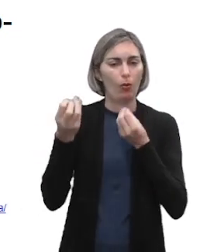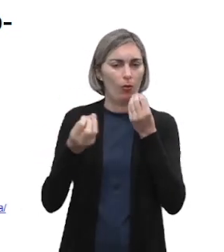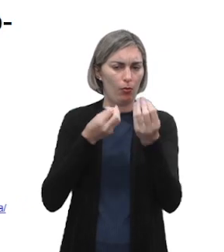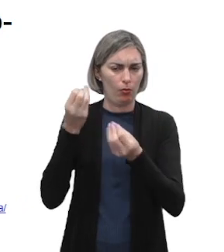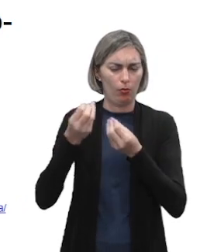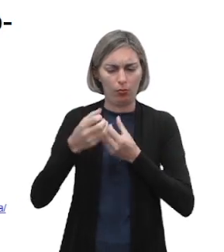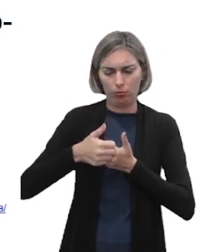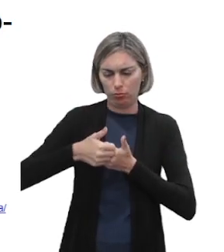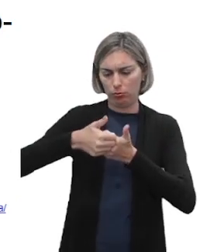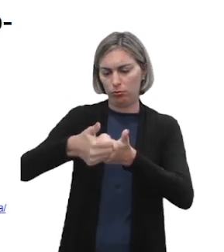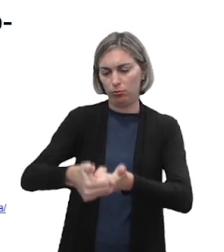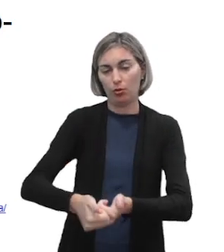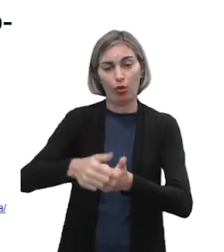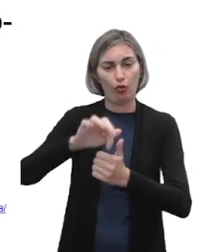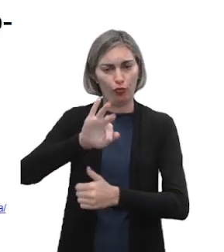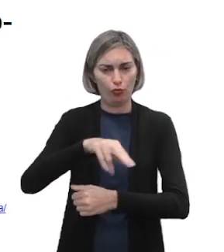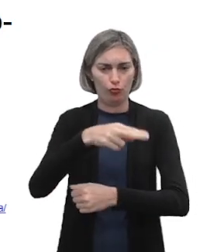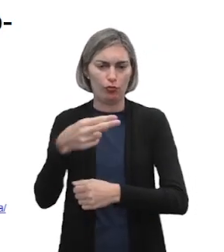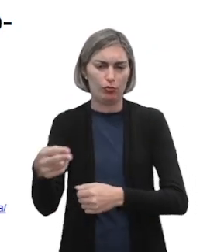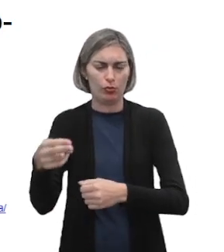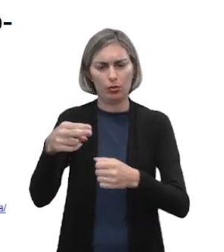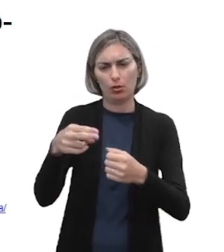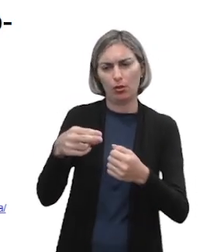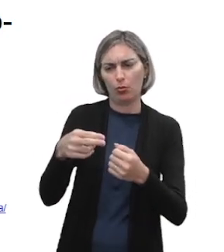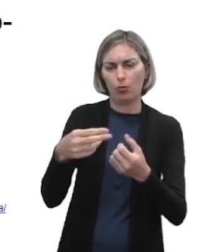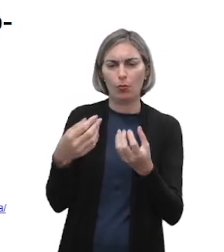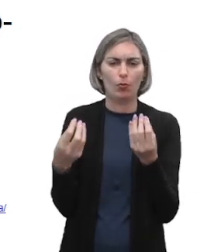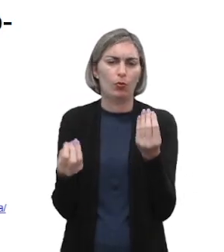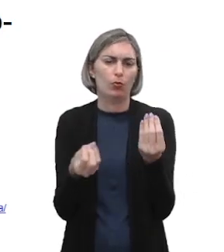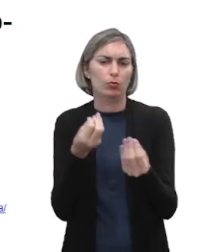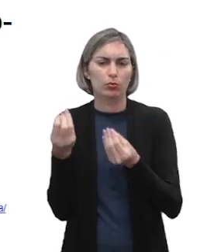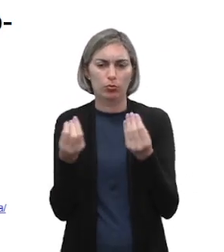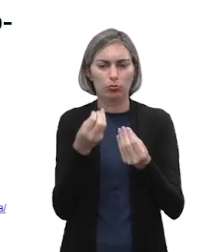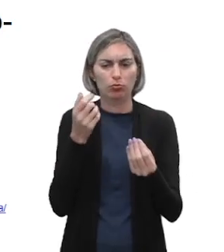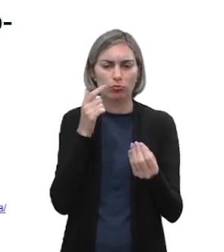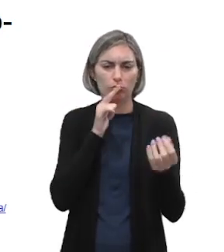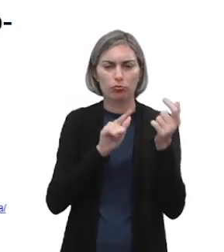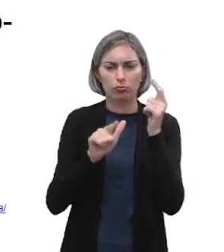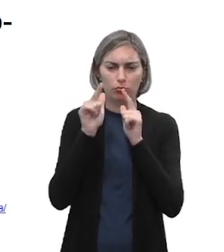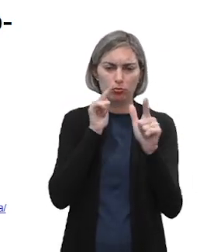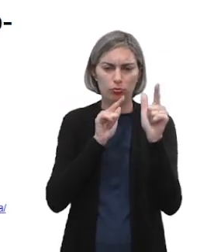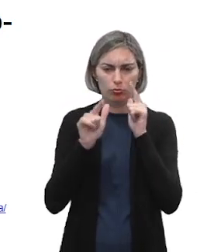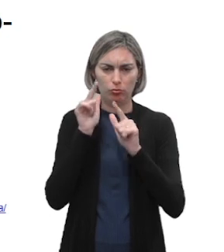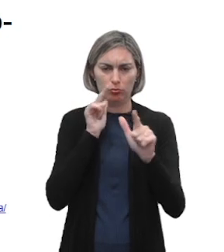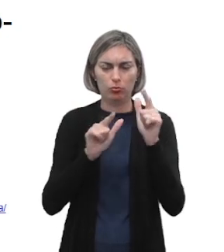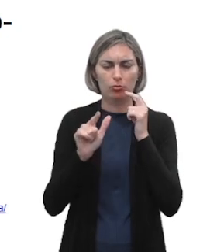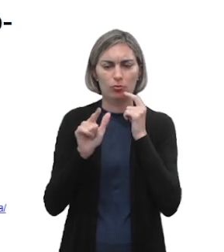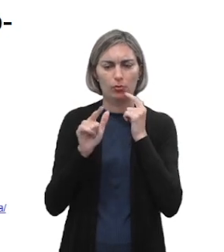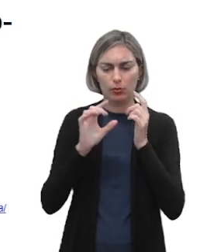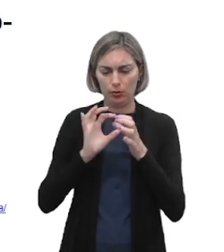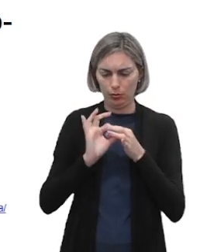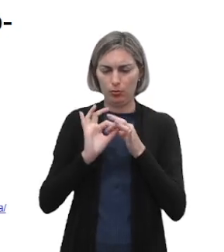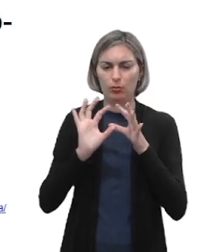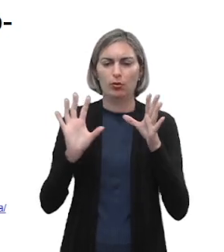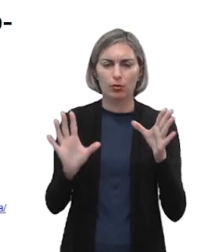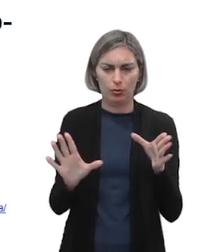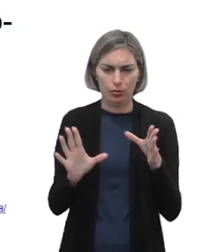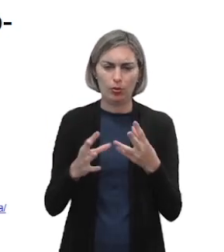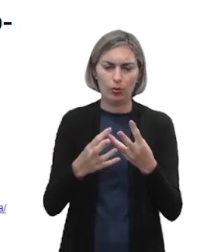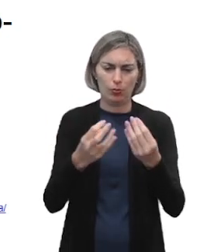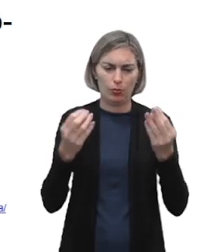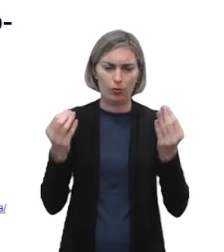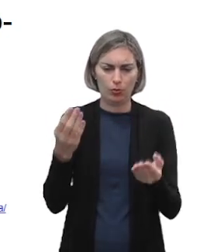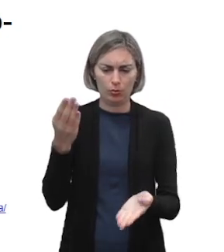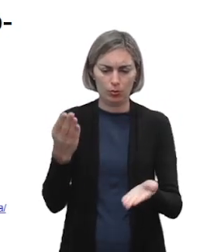segue a função, pela equação, ou seja, conseguir deixar muito